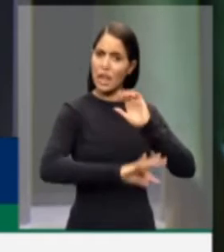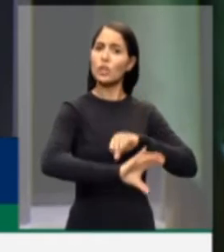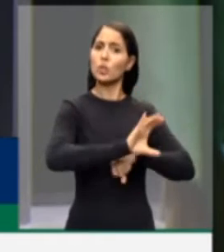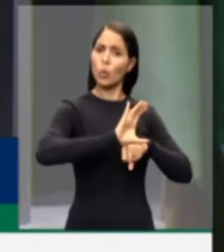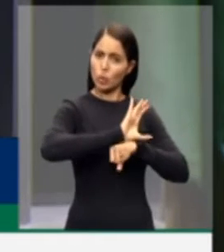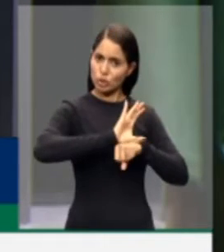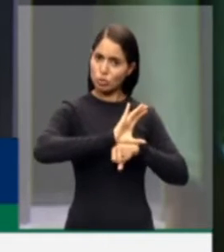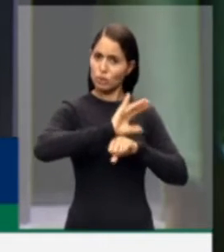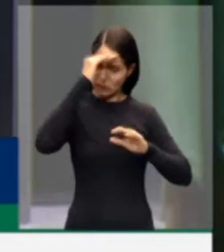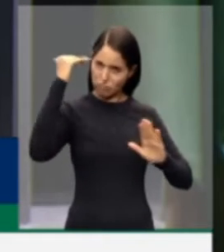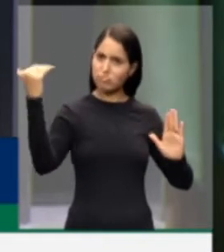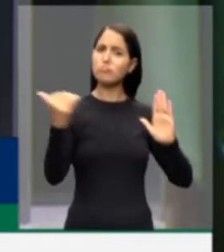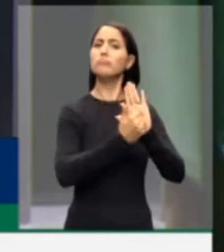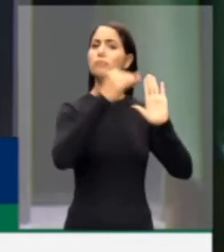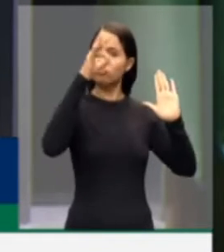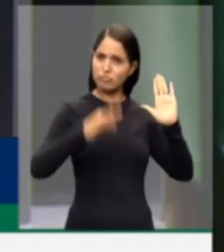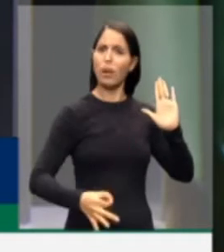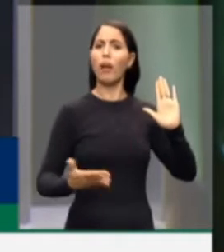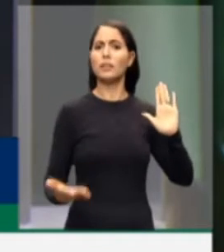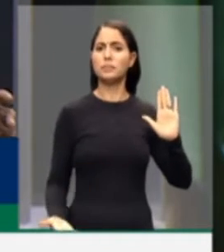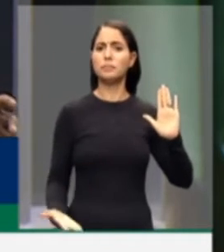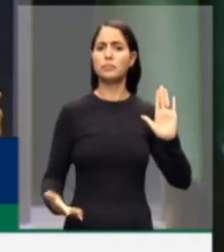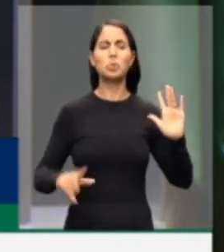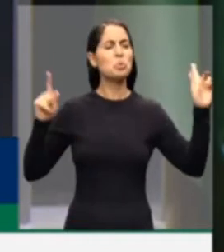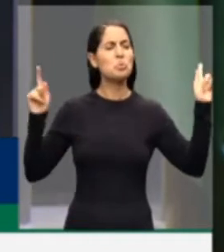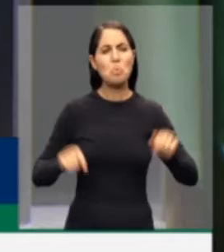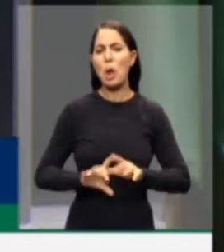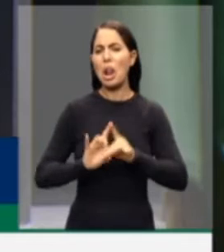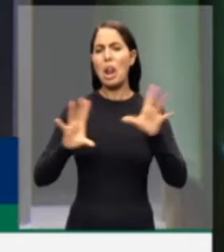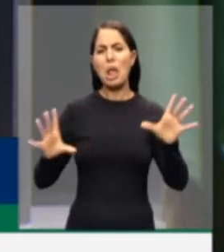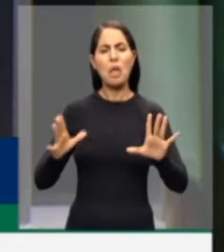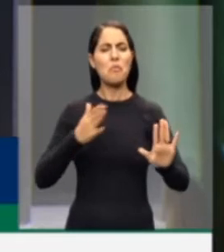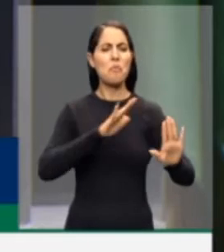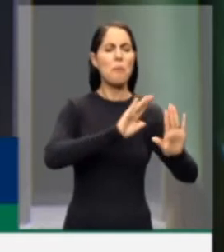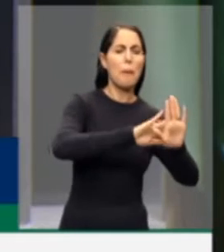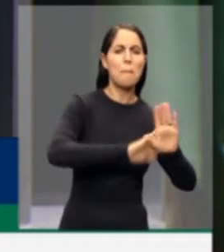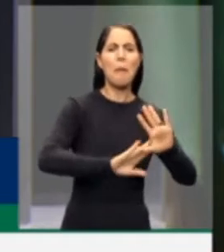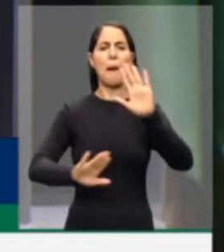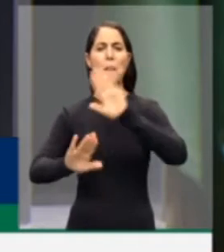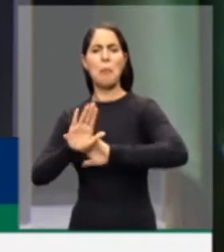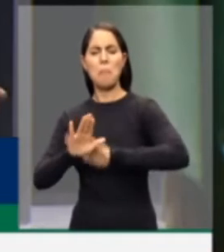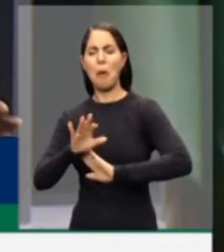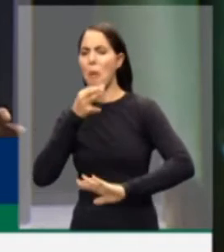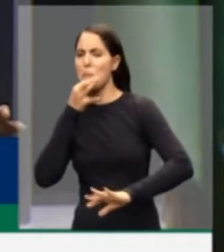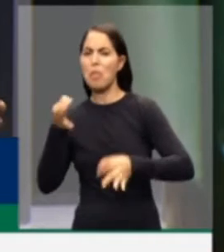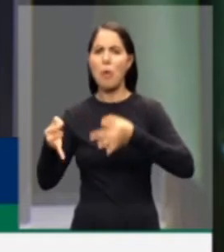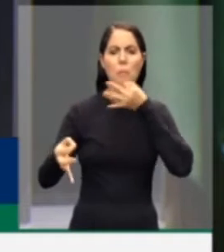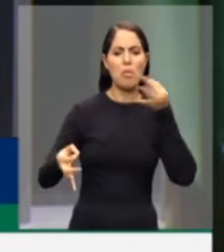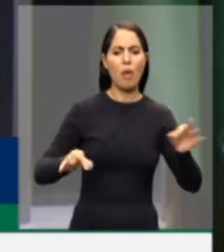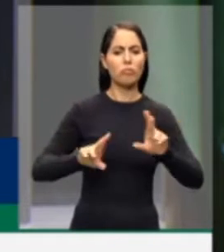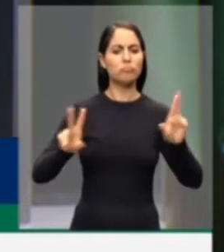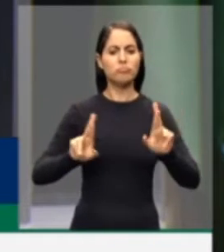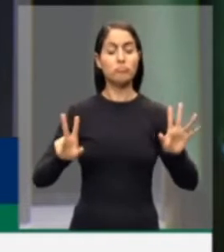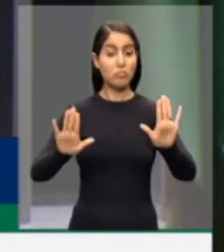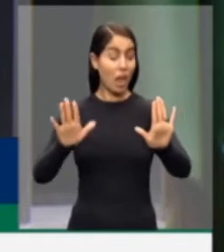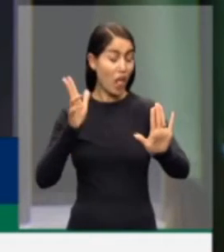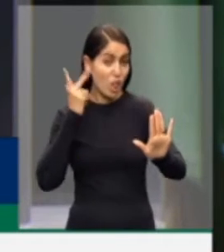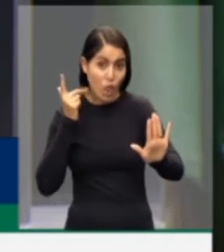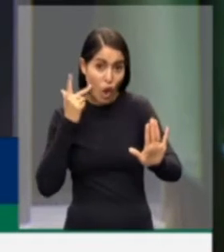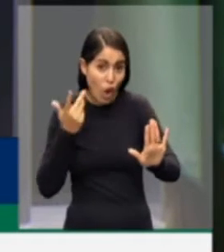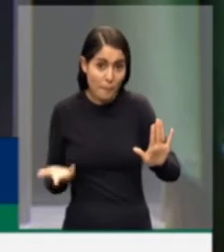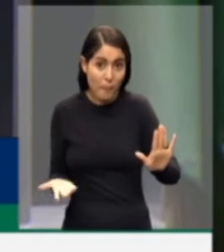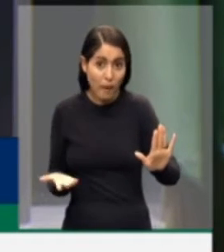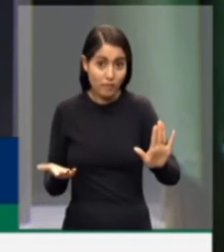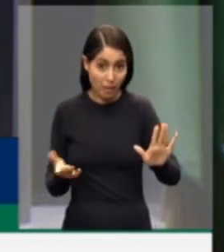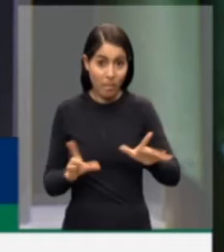da Constituição. Nós podemos ter as mais diversas opiniões políticas e isso é normal, é natural na